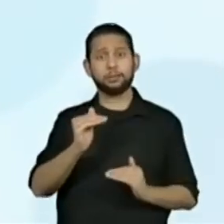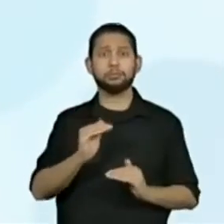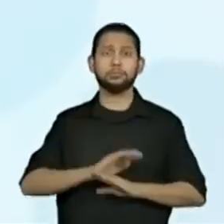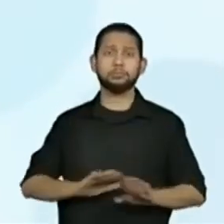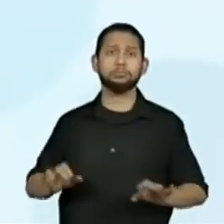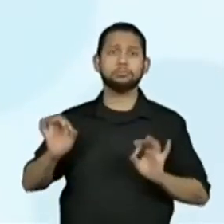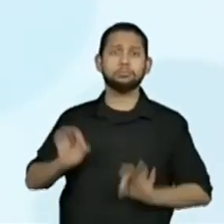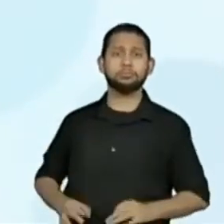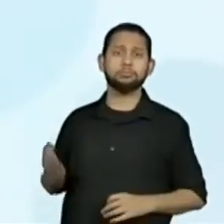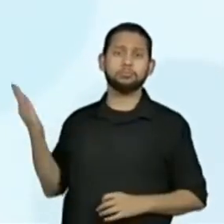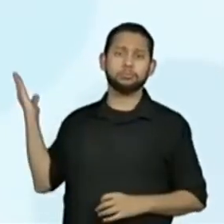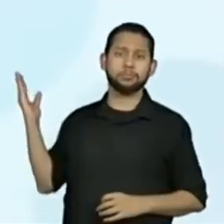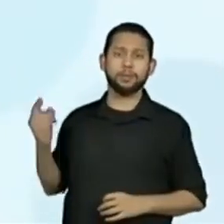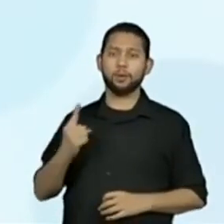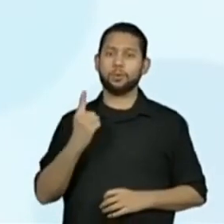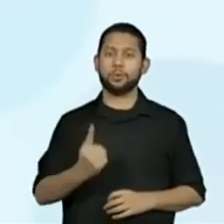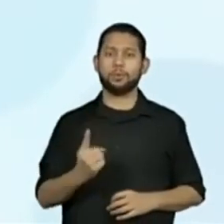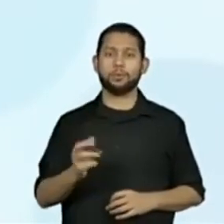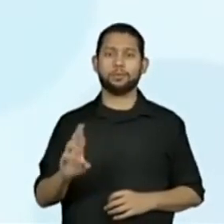Certo?